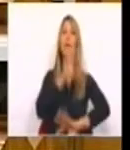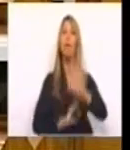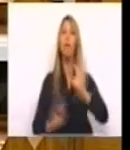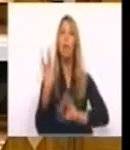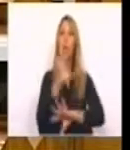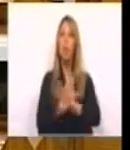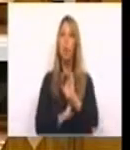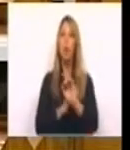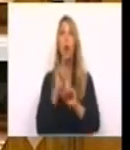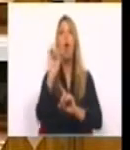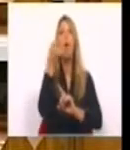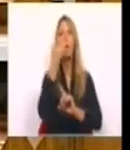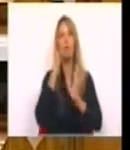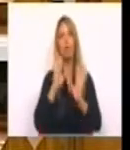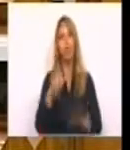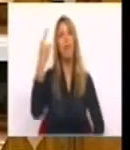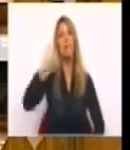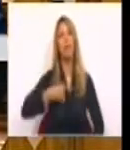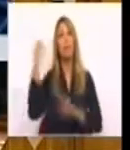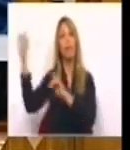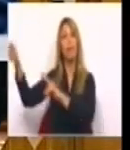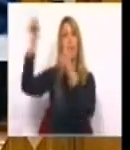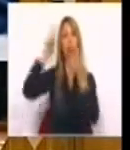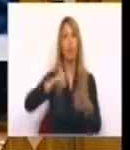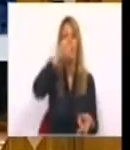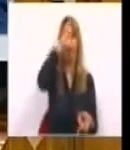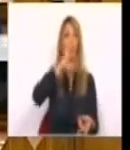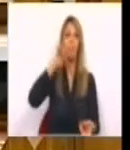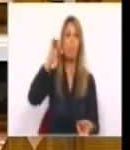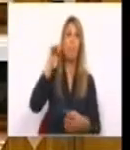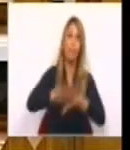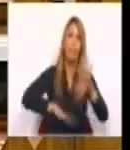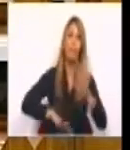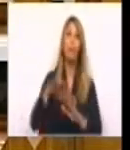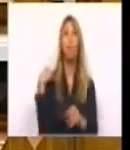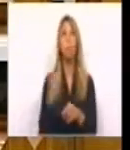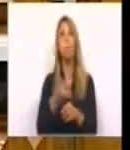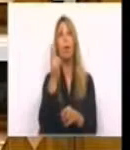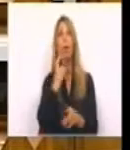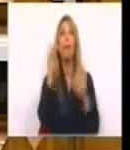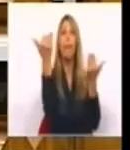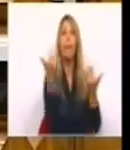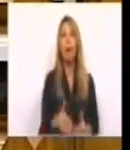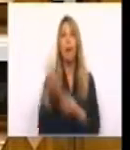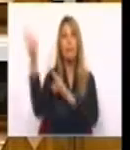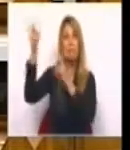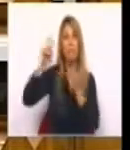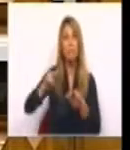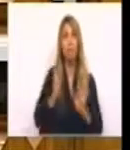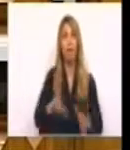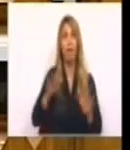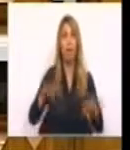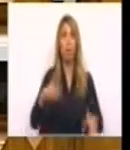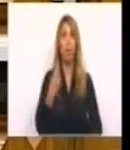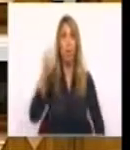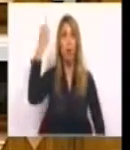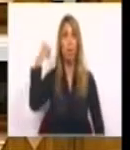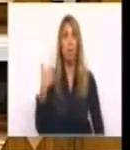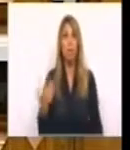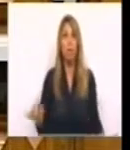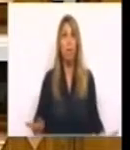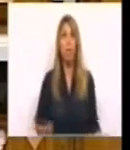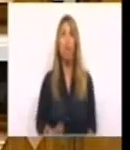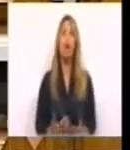ter sido transposto e que o Governo ainda não o fez, apesar do prazo de transposição já ter terminado no final do ano passado, é